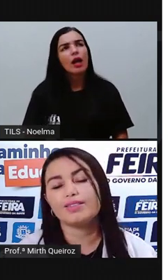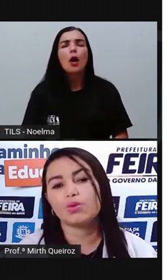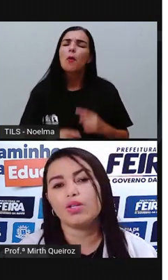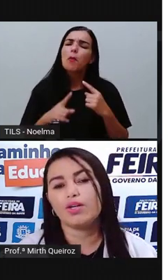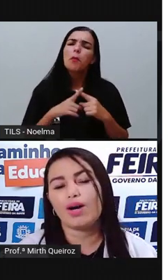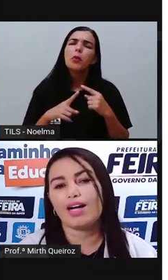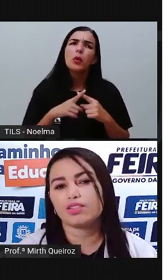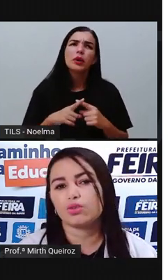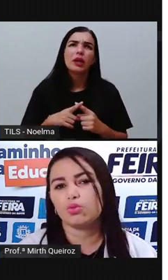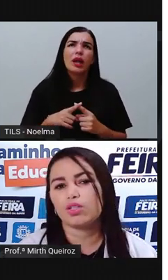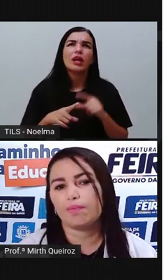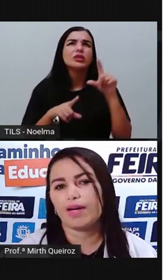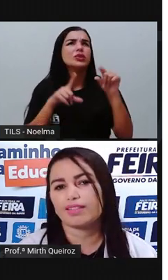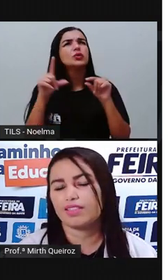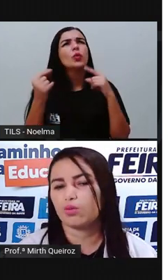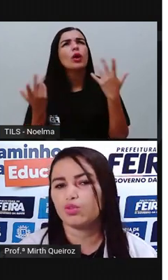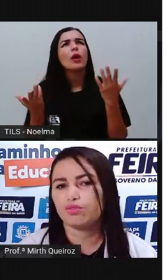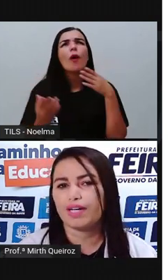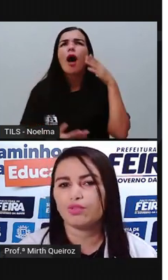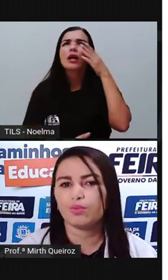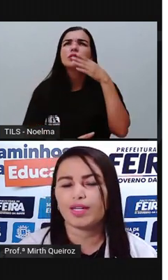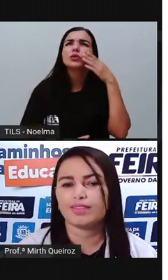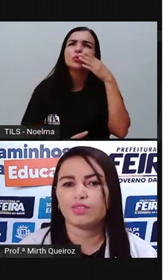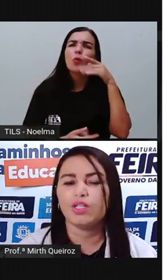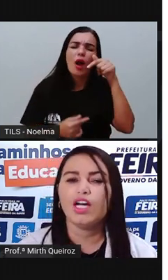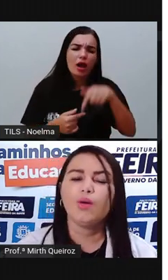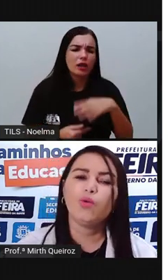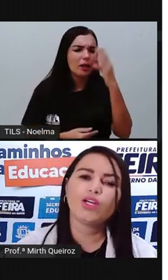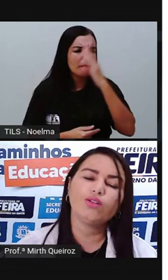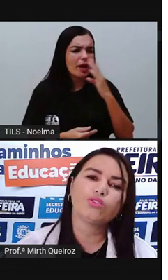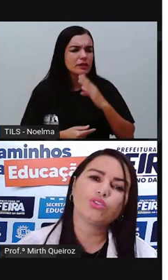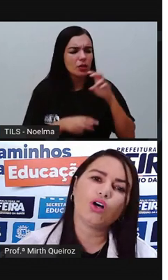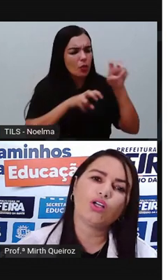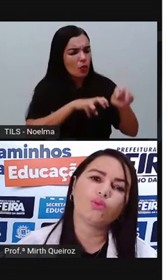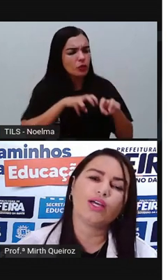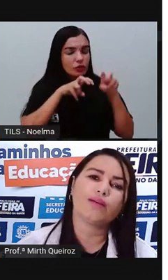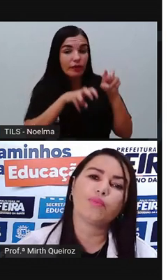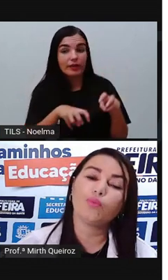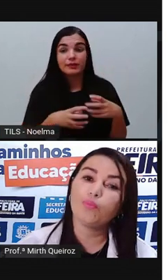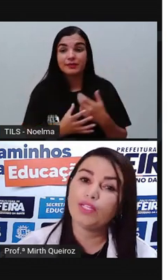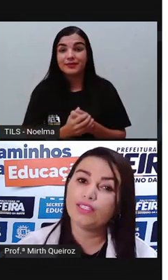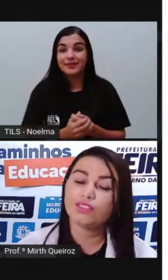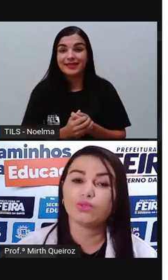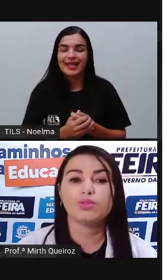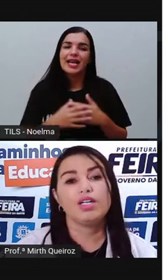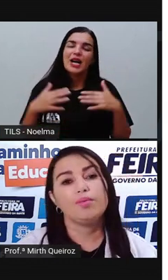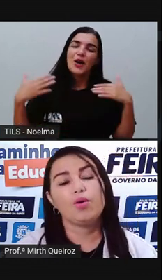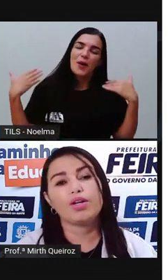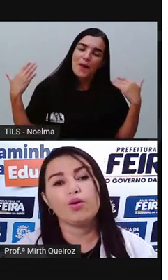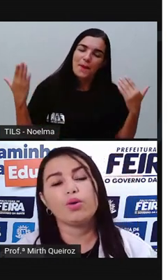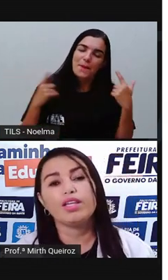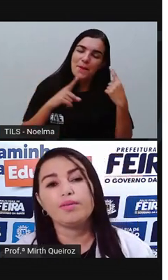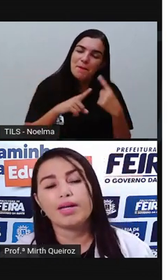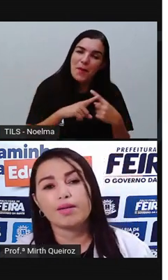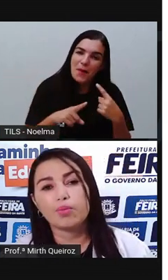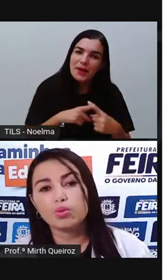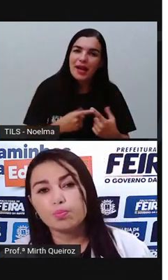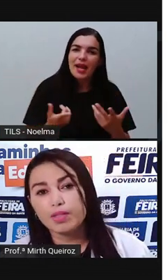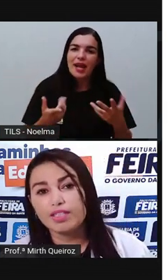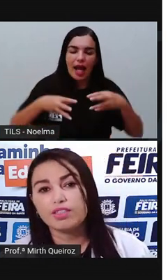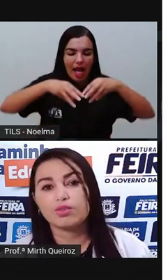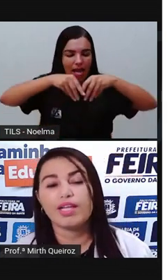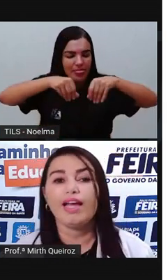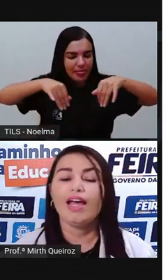que que se escolheu açúcar para ser cultivado no Brasil? Porque o solo era propício, porque o clima era